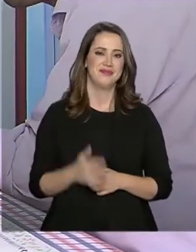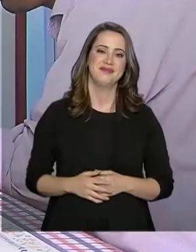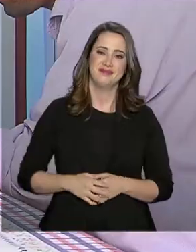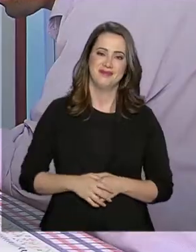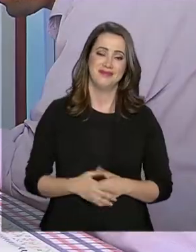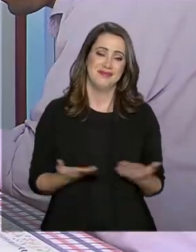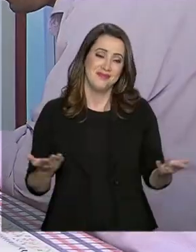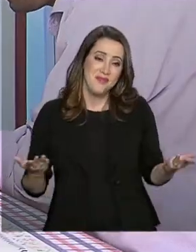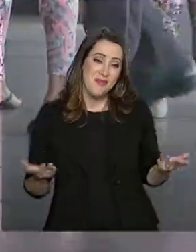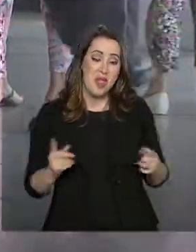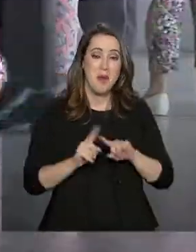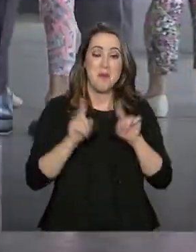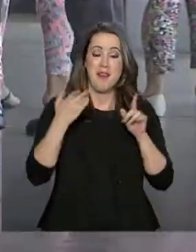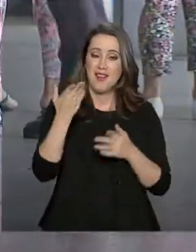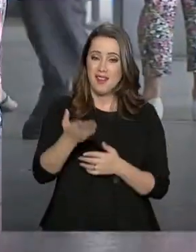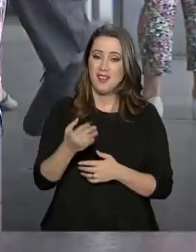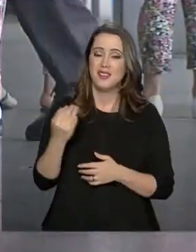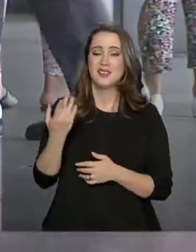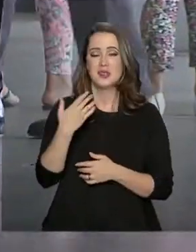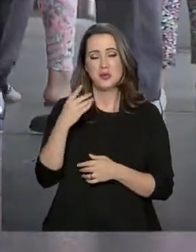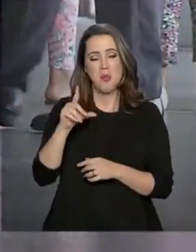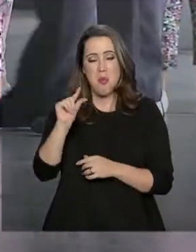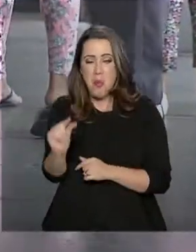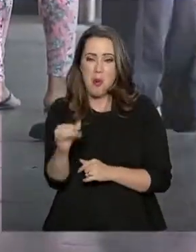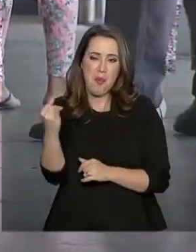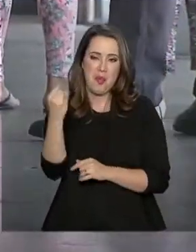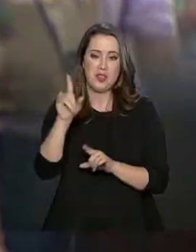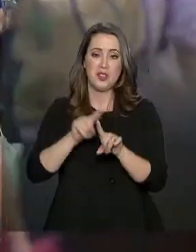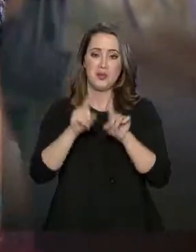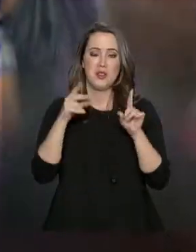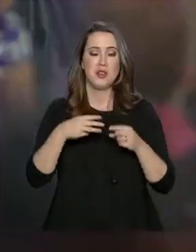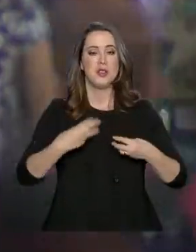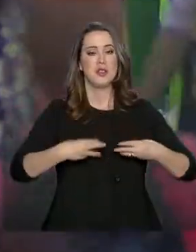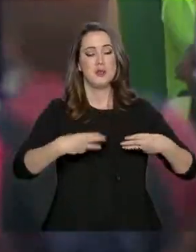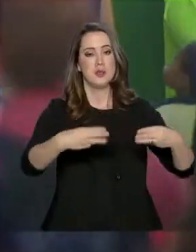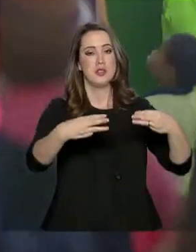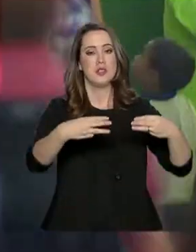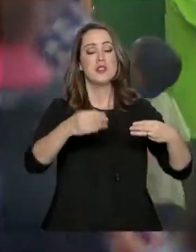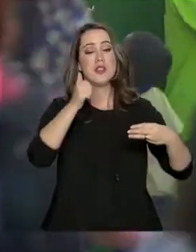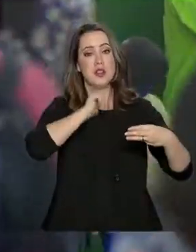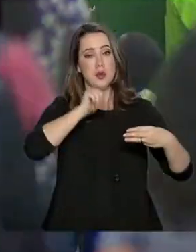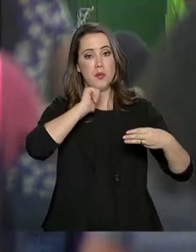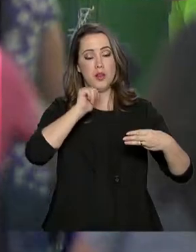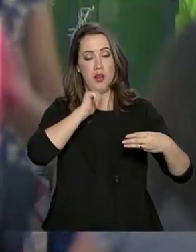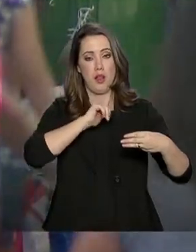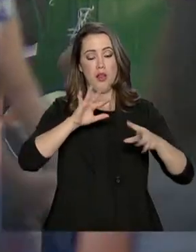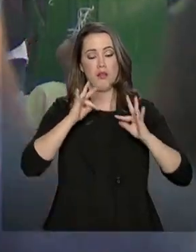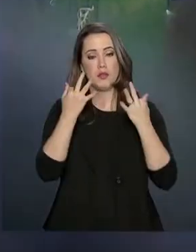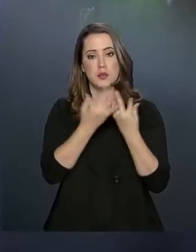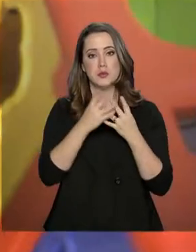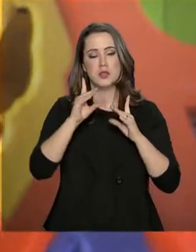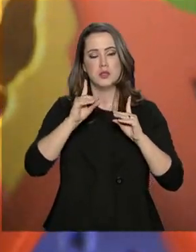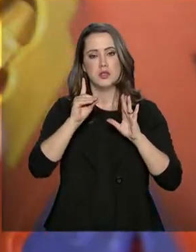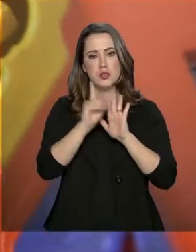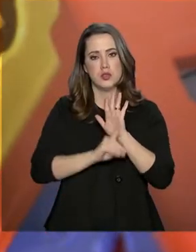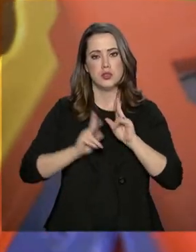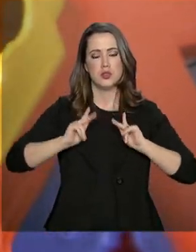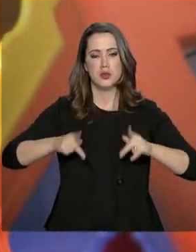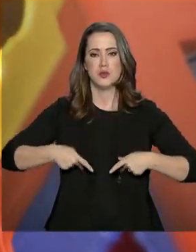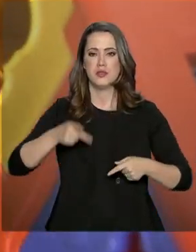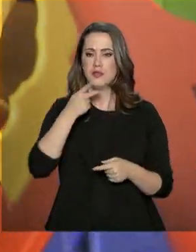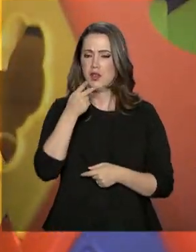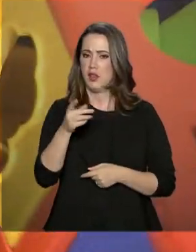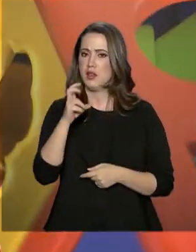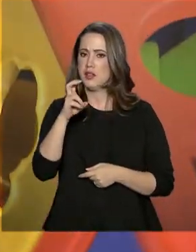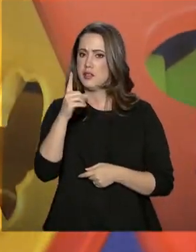menos, viu? Sabe por quê? Segundo informações do Ministério da Mulher, Família e dos Direitos Humanos, cerca de 51 mil